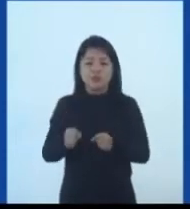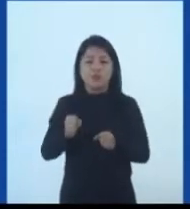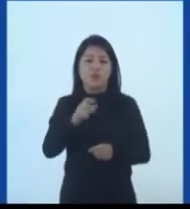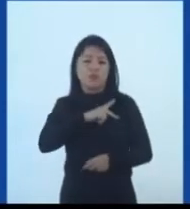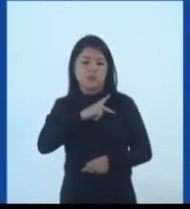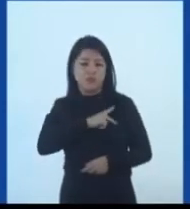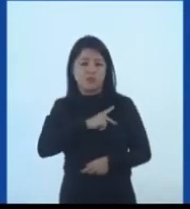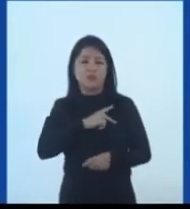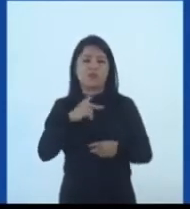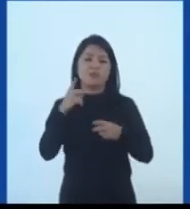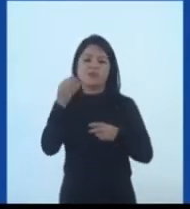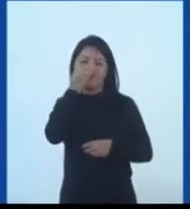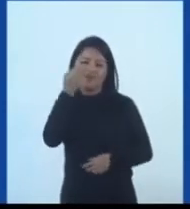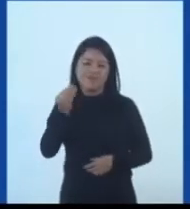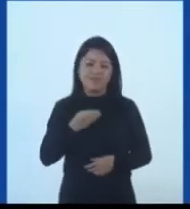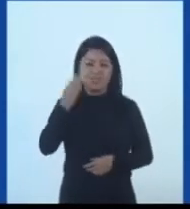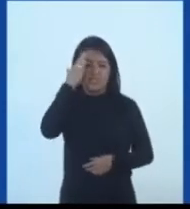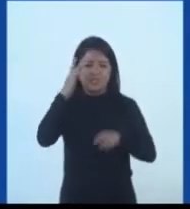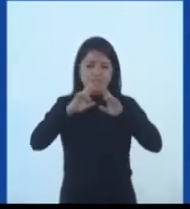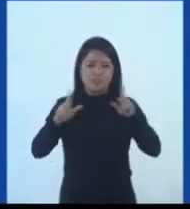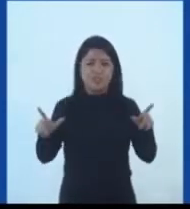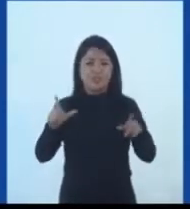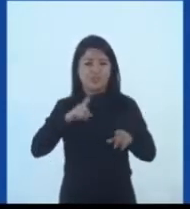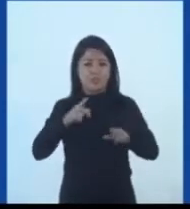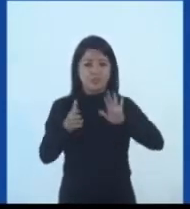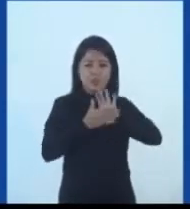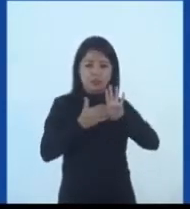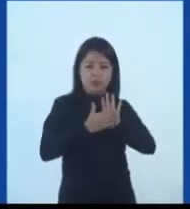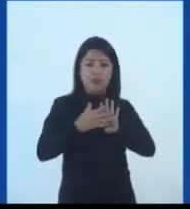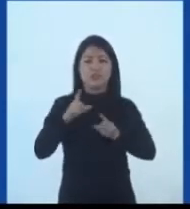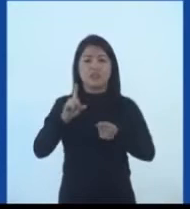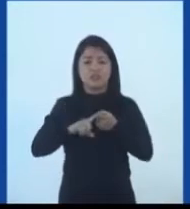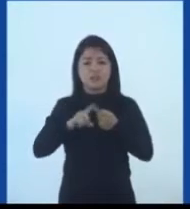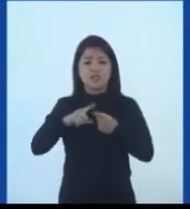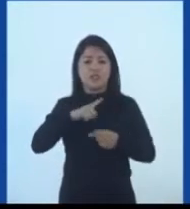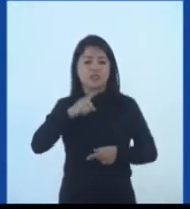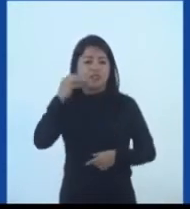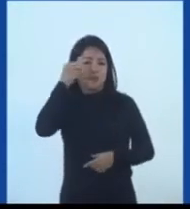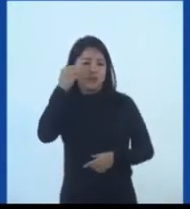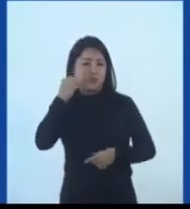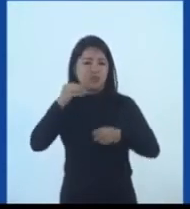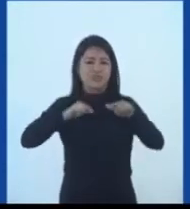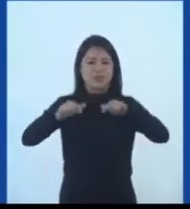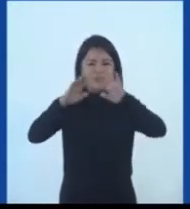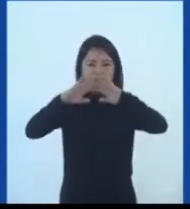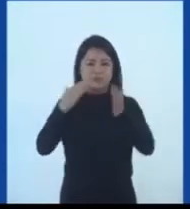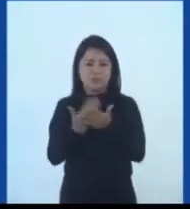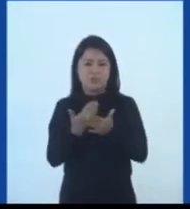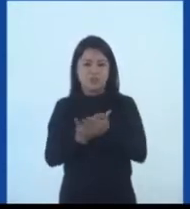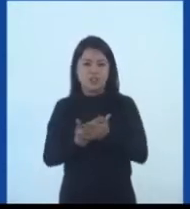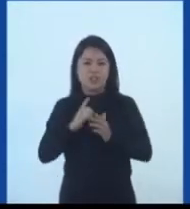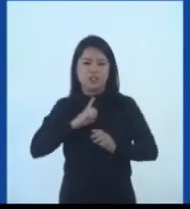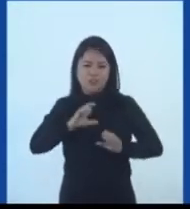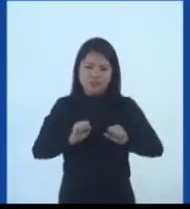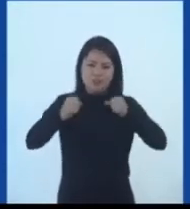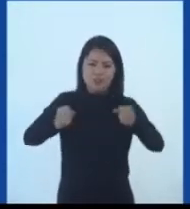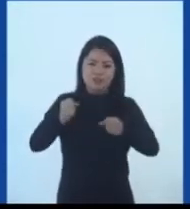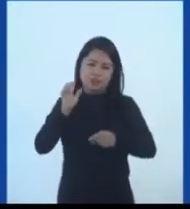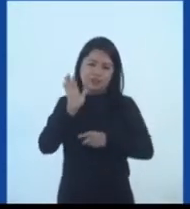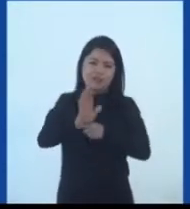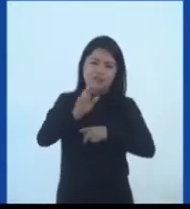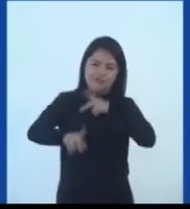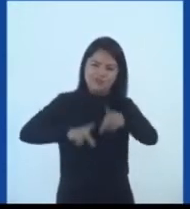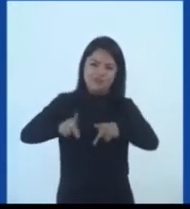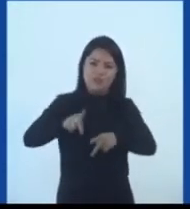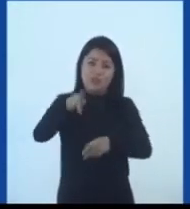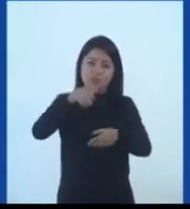poder público. Sei que posso fazer a diferença. Além de proposta, tenho experiência como gestor escolar e força de vontade para melhorar a vida da